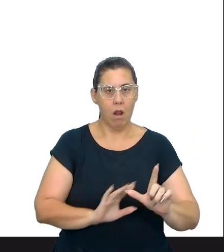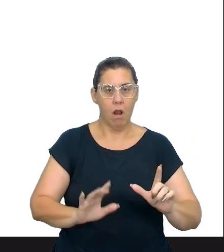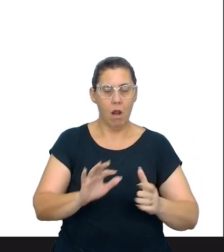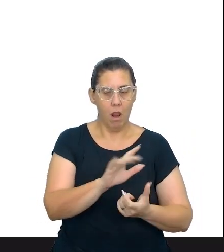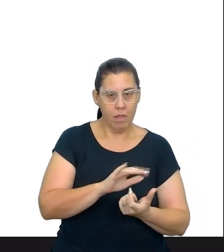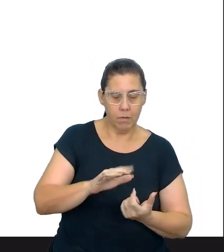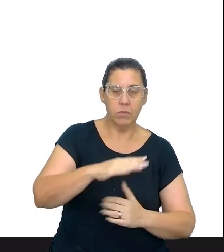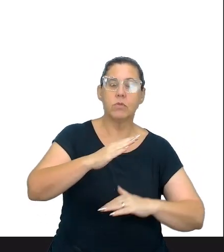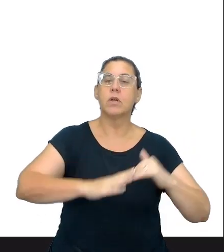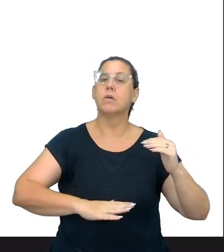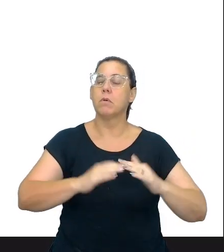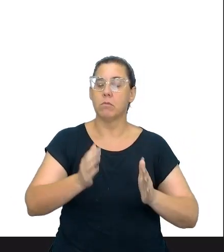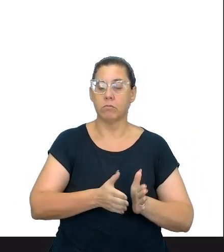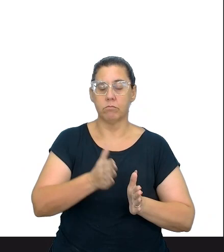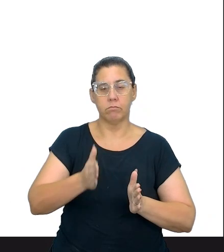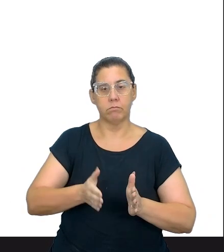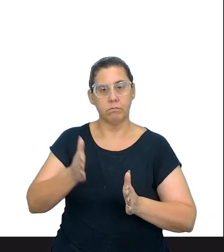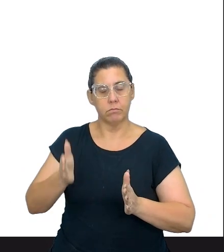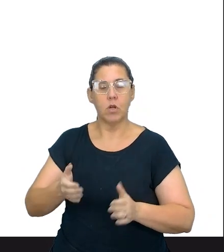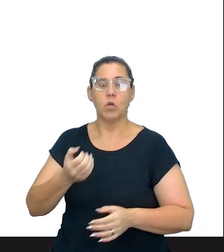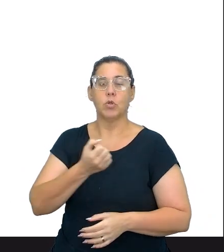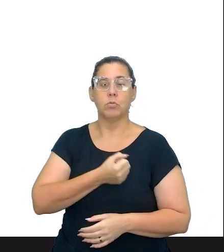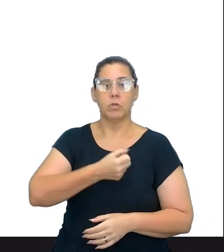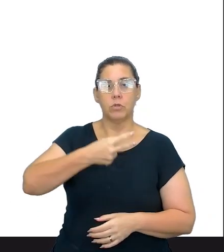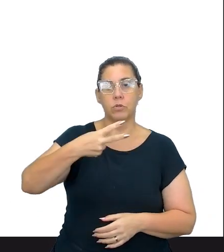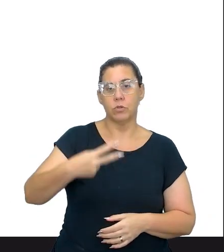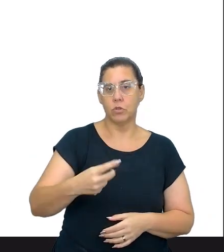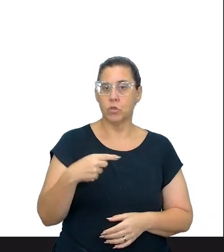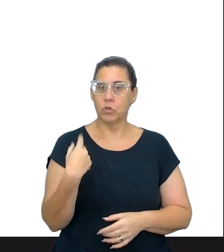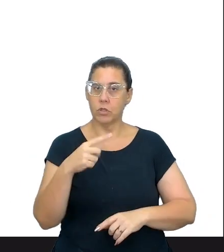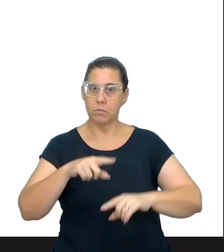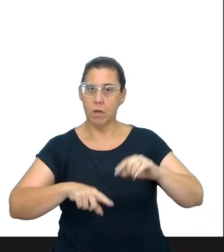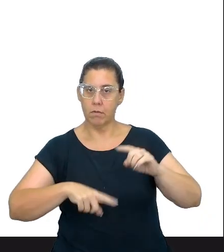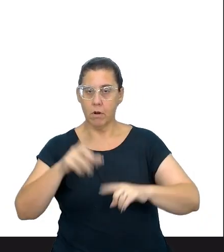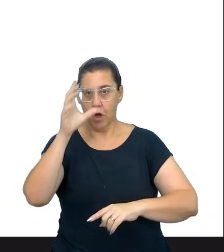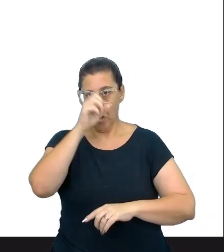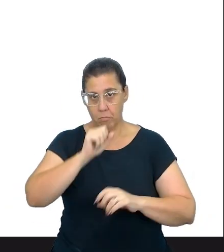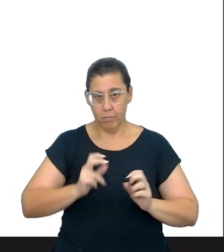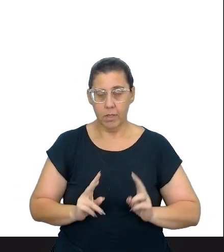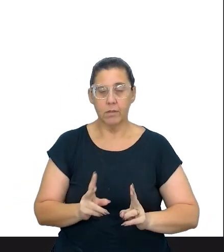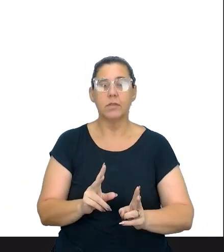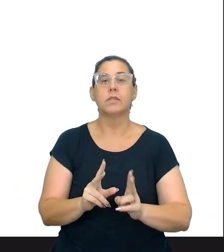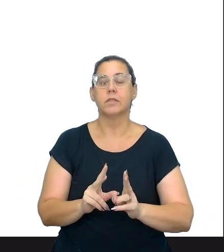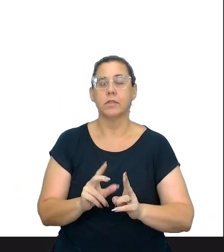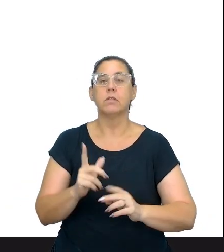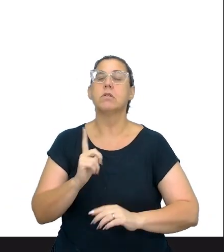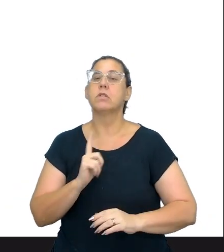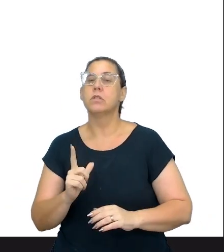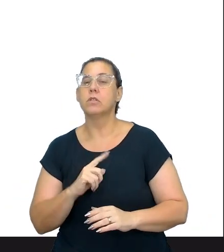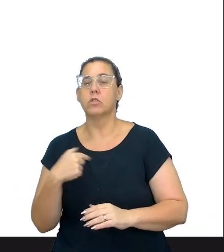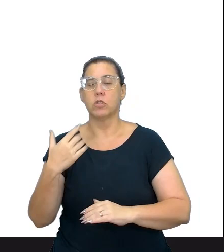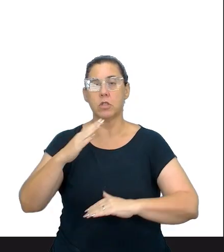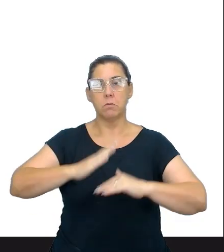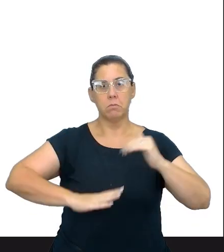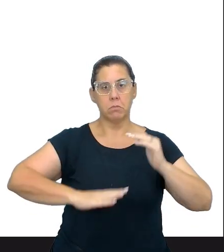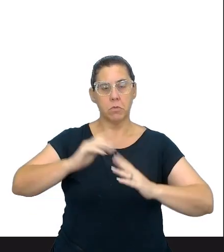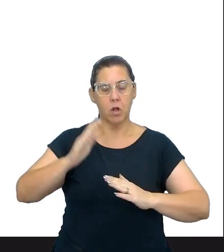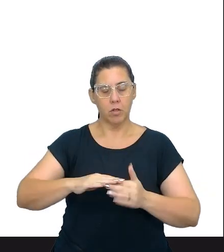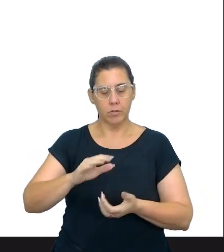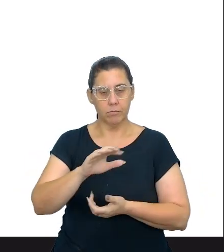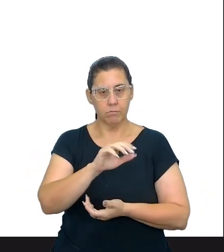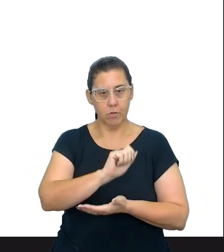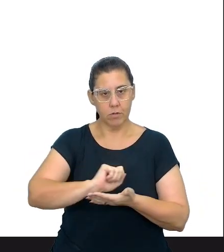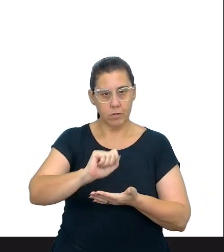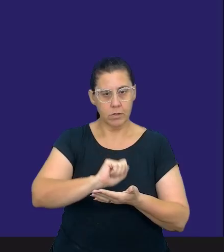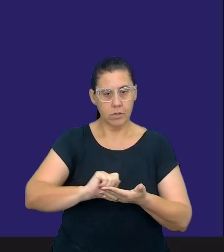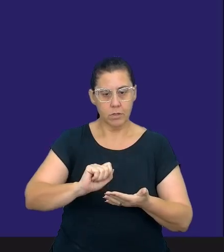essas atividades da sequência de atividade 2, do nosso material do Aprender Sempre, com foco nessas práticas de escrita.